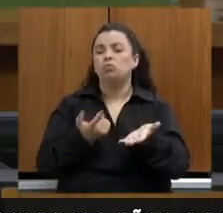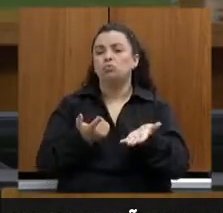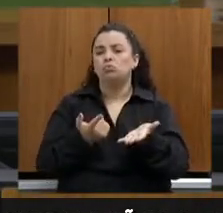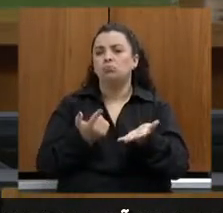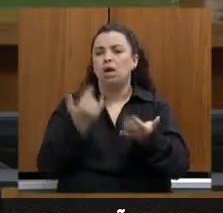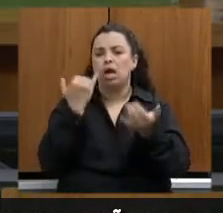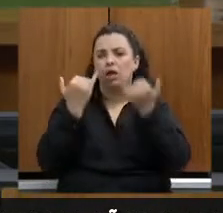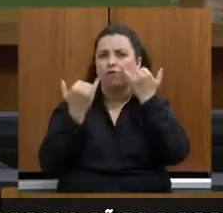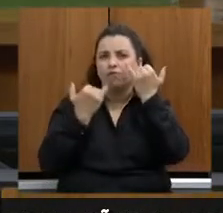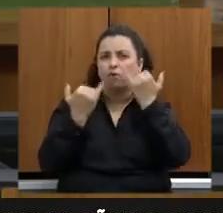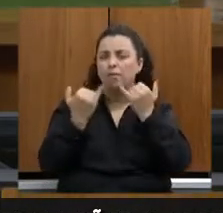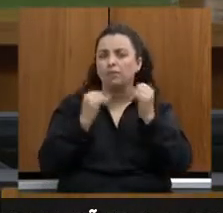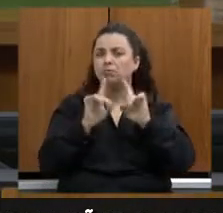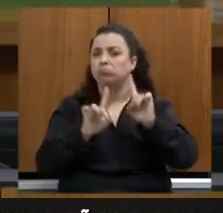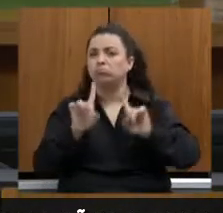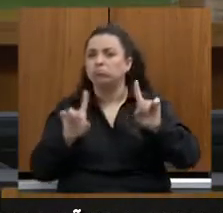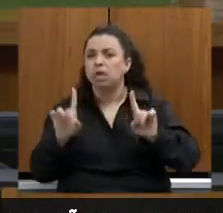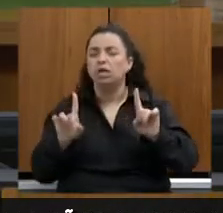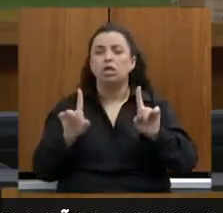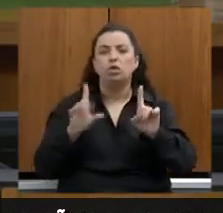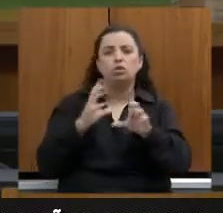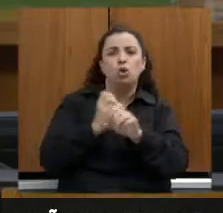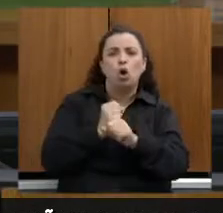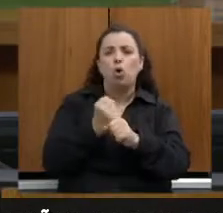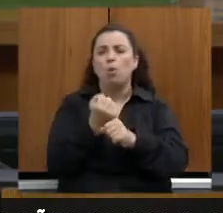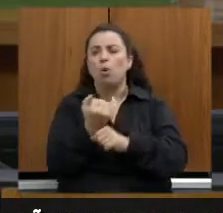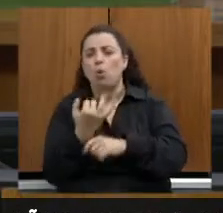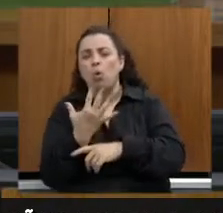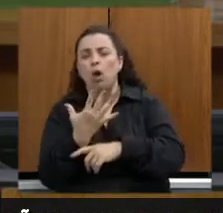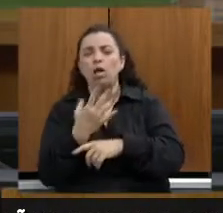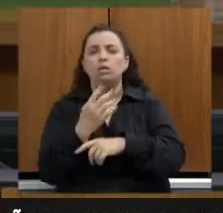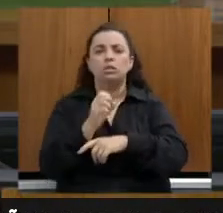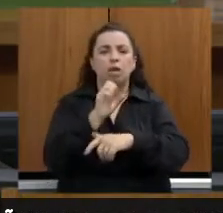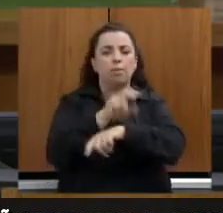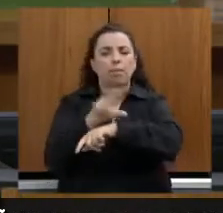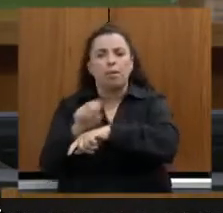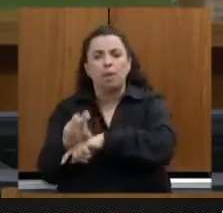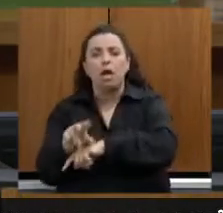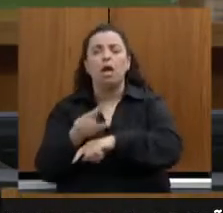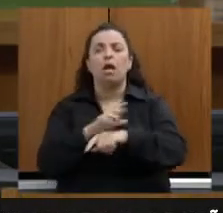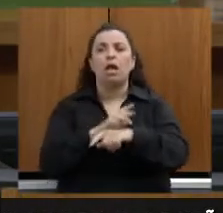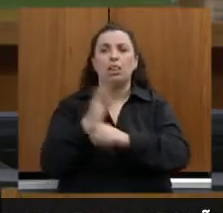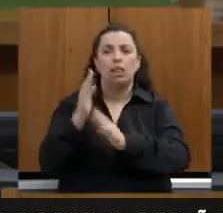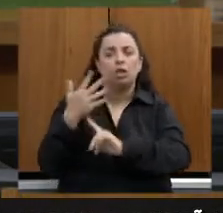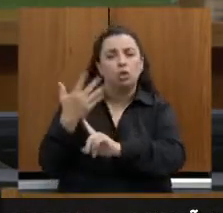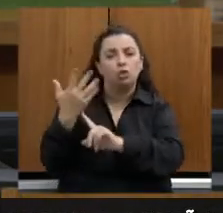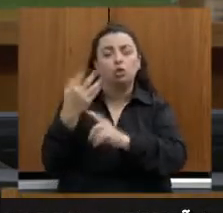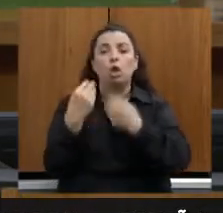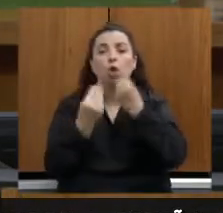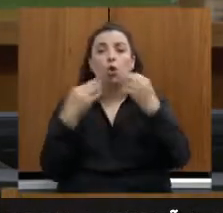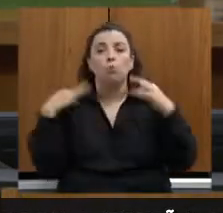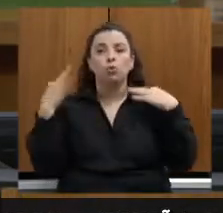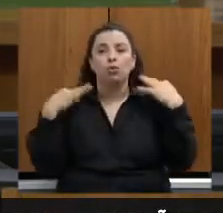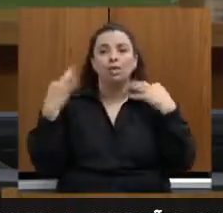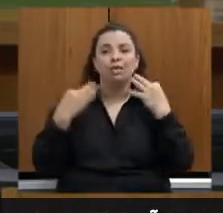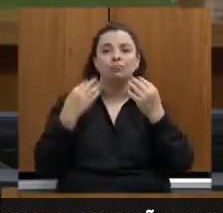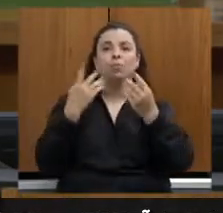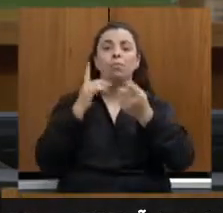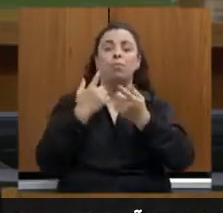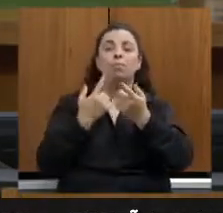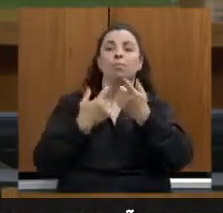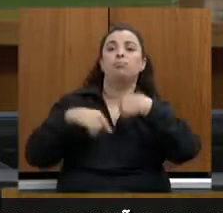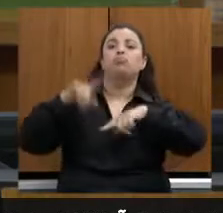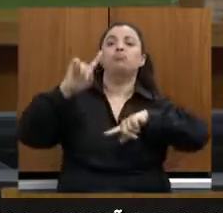que mede os empregos e a questão da tecnologia e como o turismo avança no mundo. Eu li um dado que eu fiquei muito